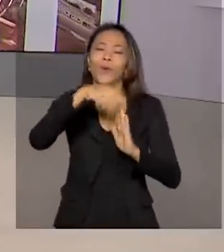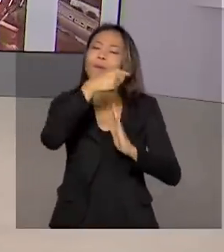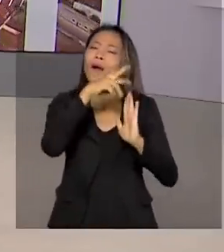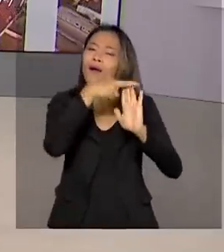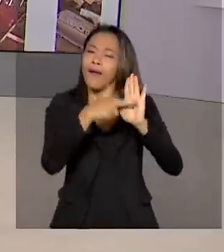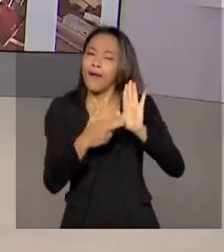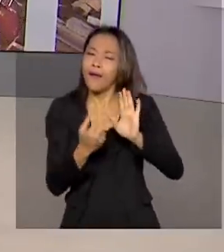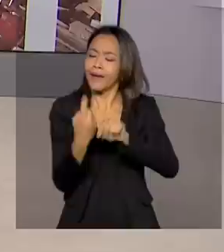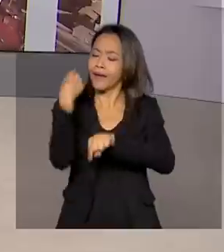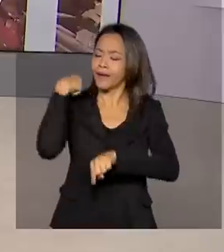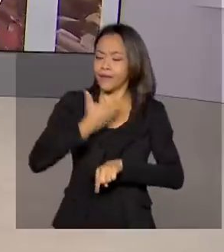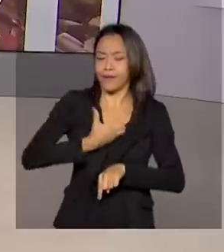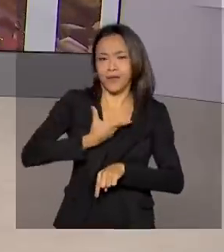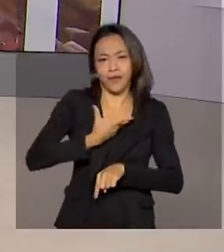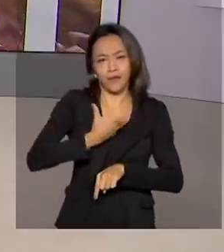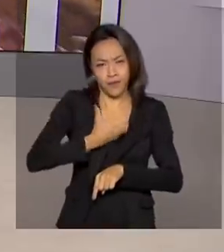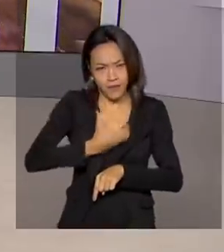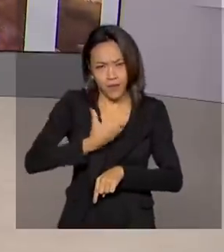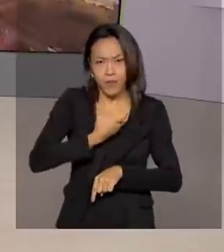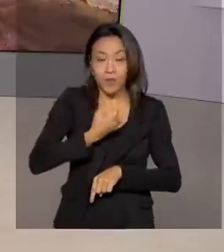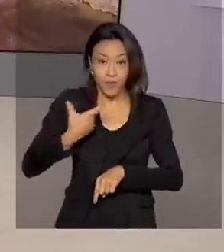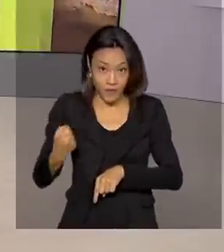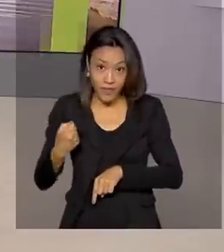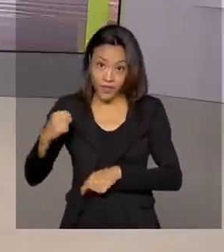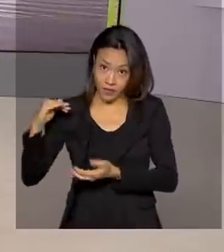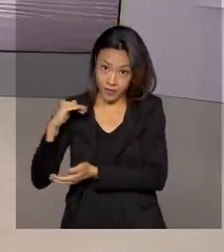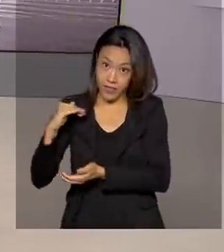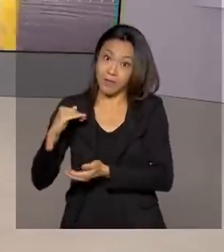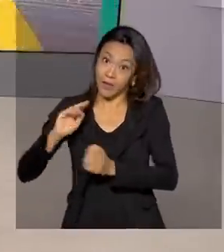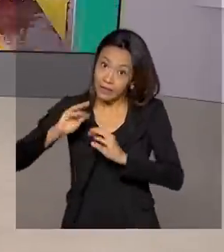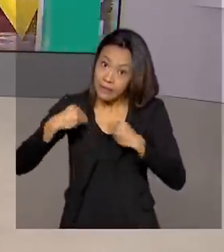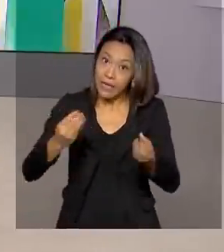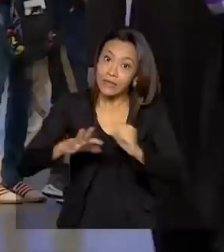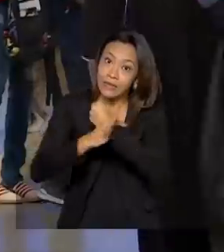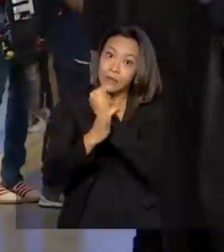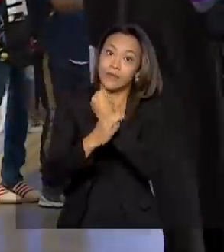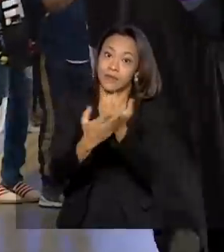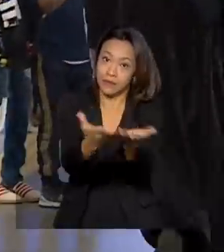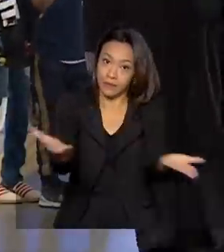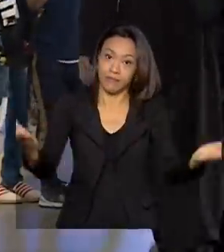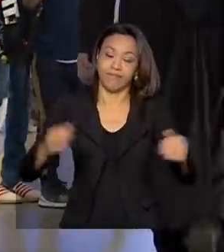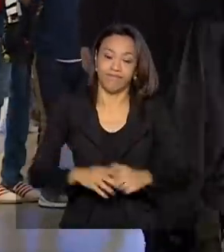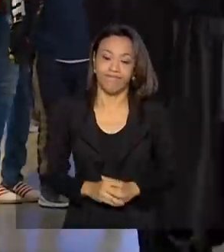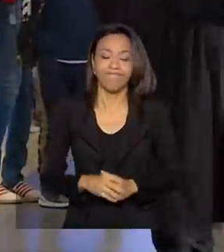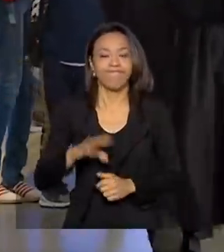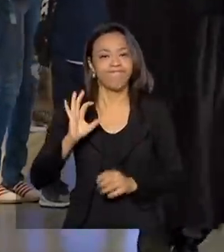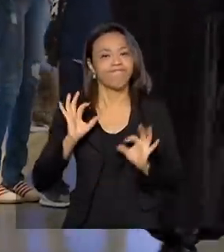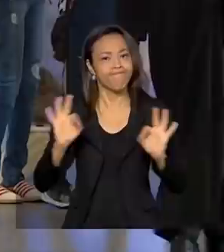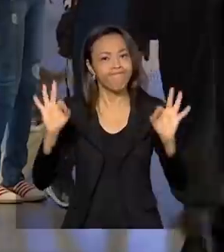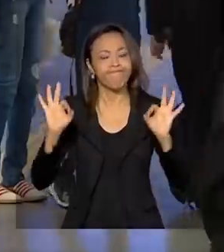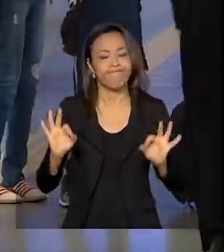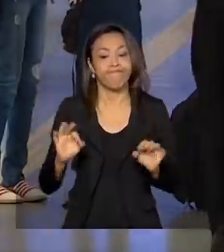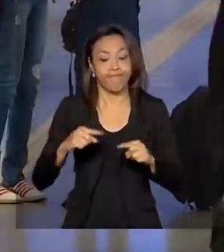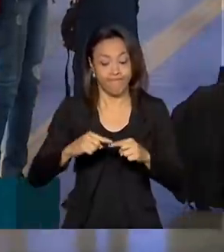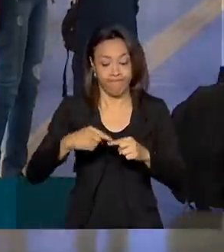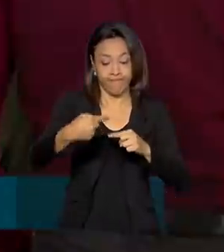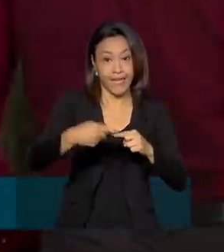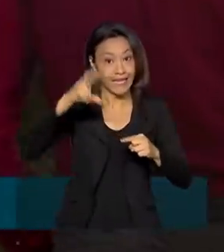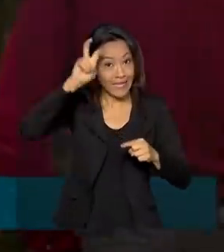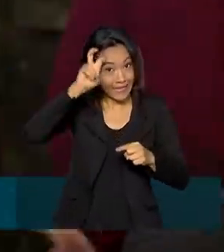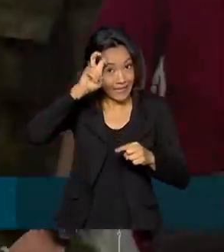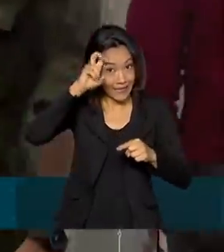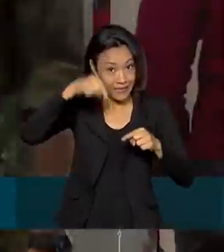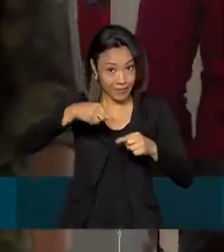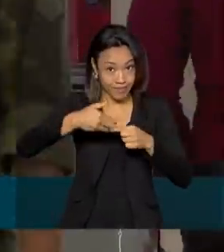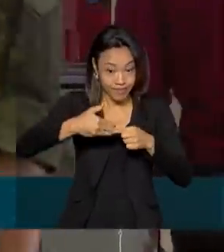2020 para garantir mais segurança aos passageiros. É pra valer. A partir desta quinta-feira,